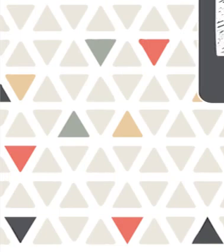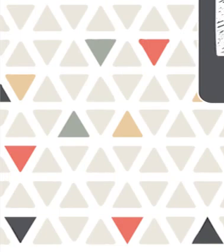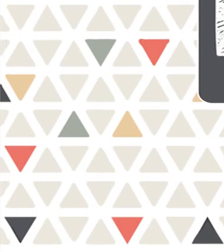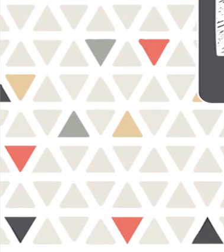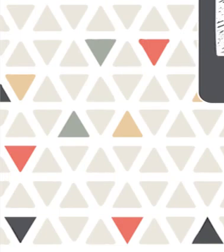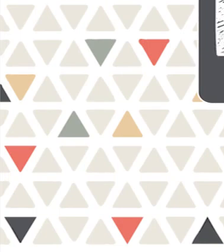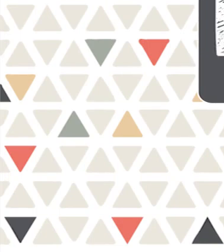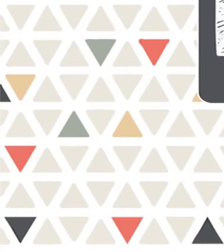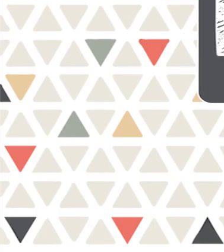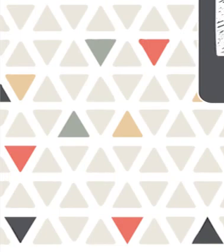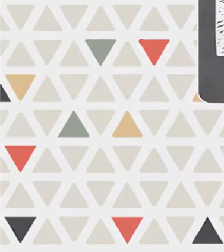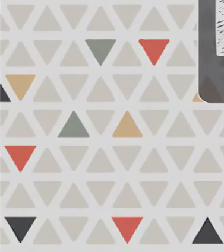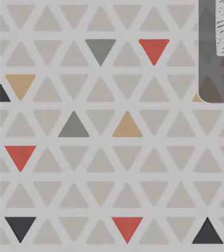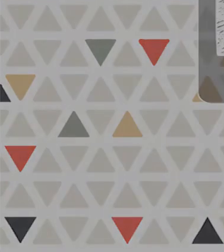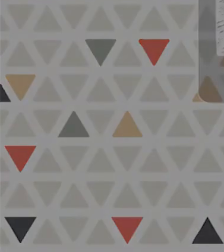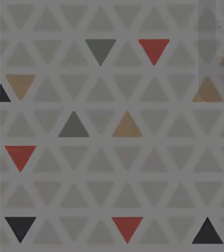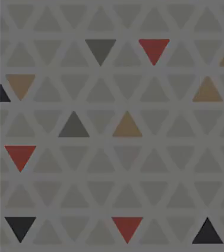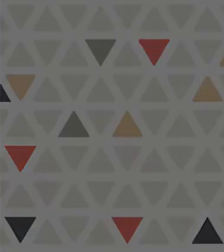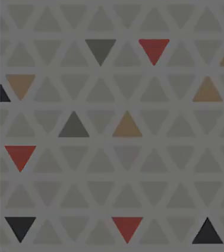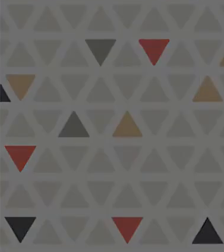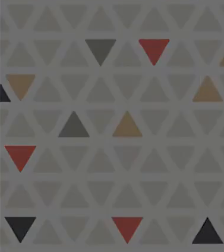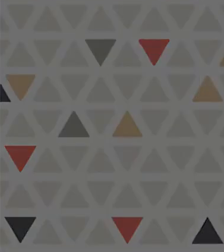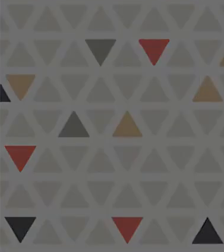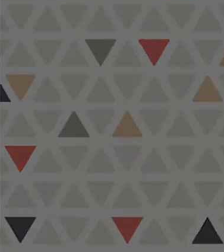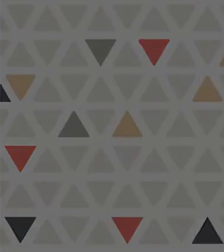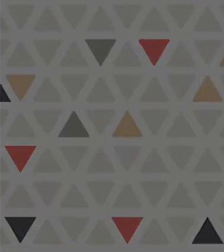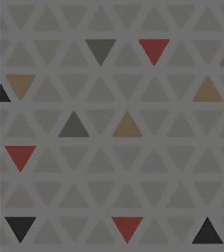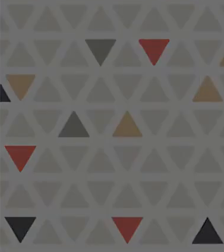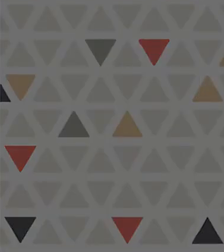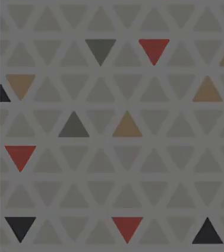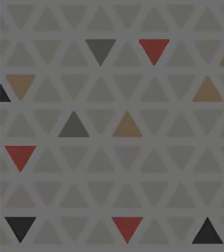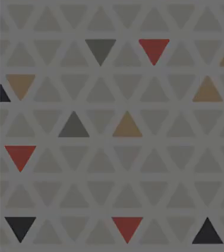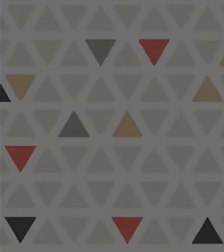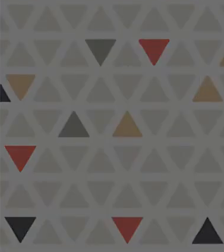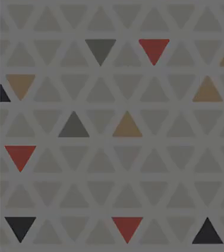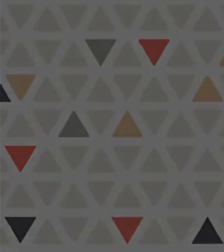Tchau. tchau. Tchau, tchau. Legenda Ruberti